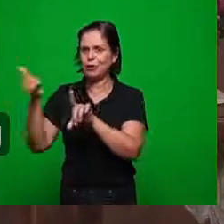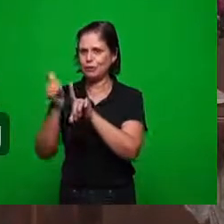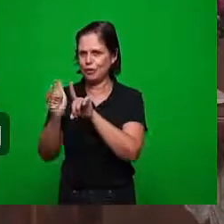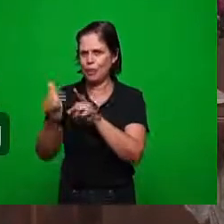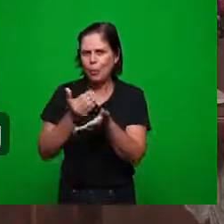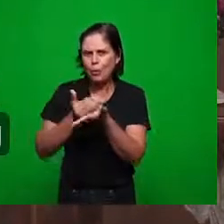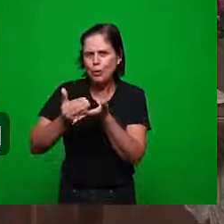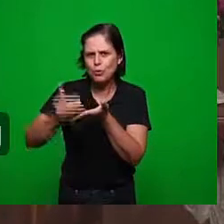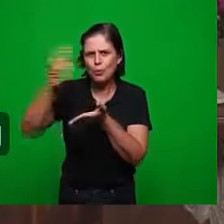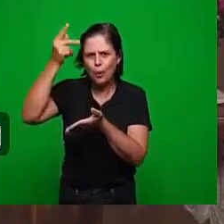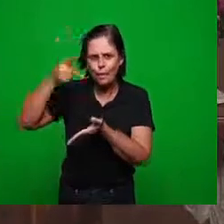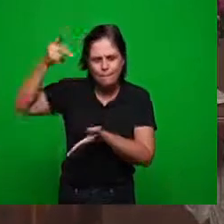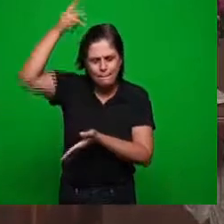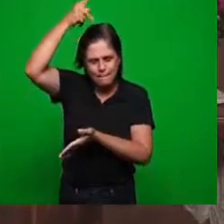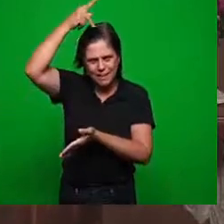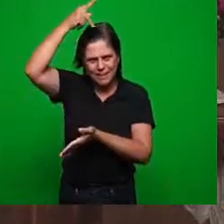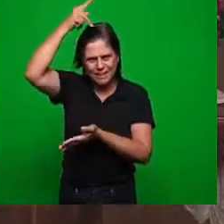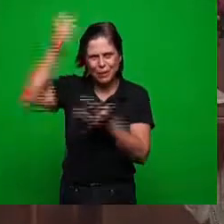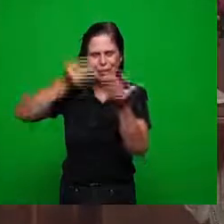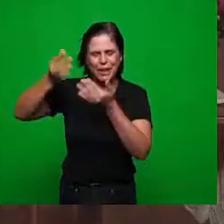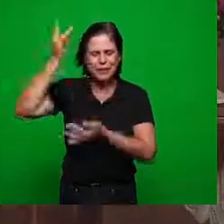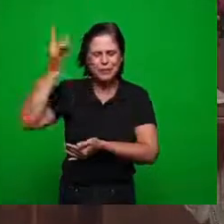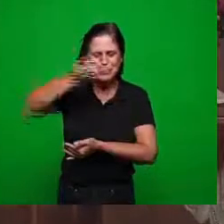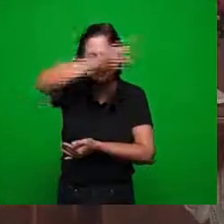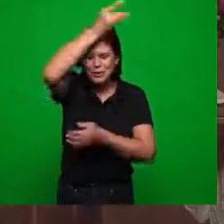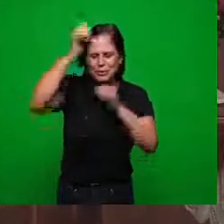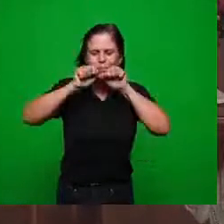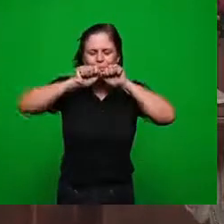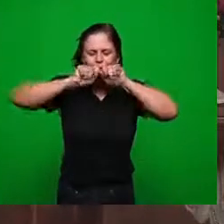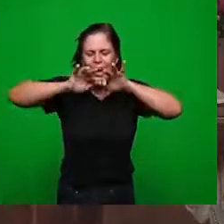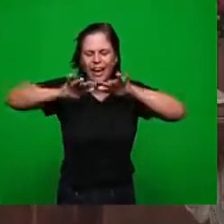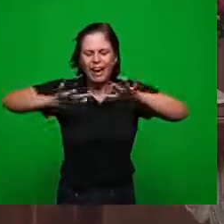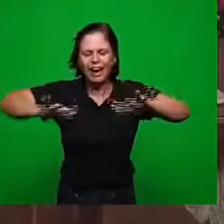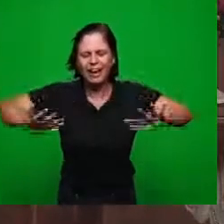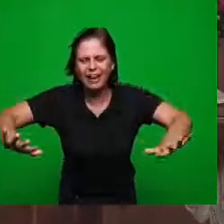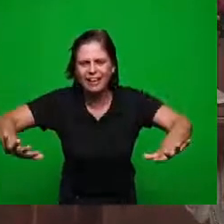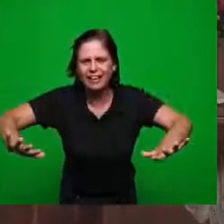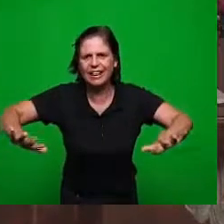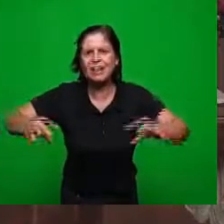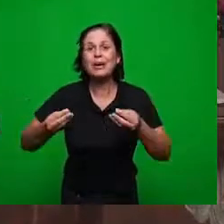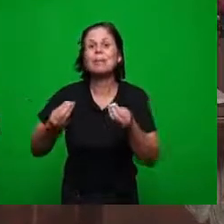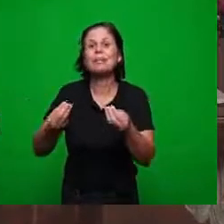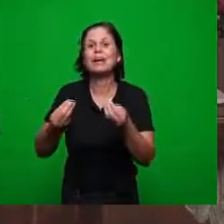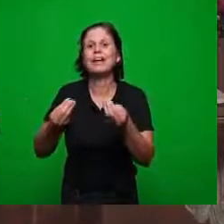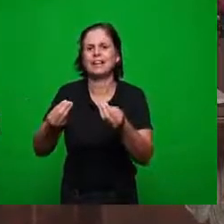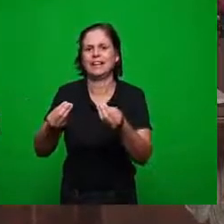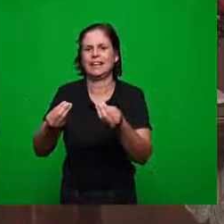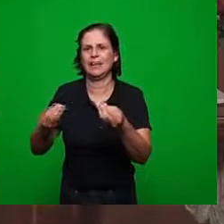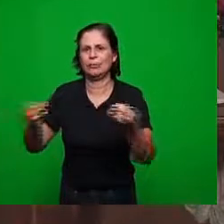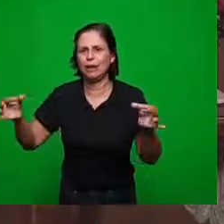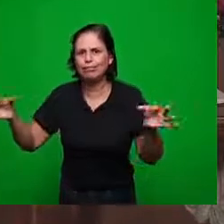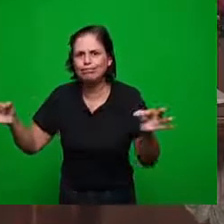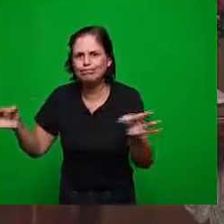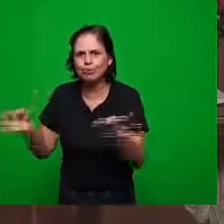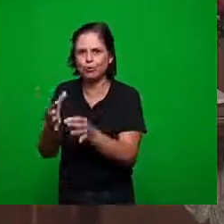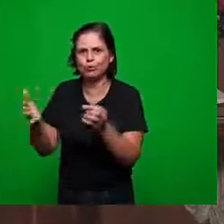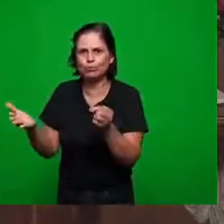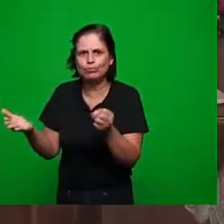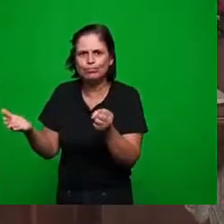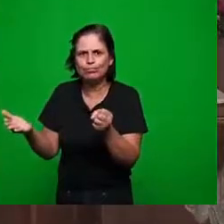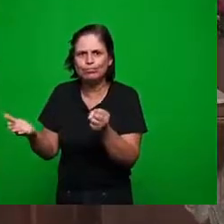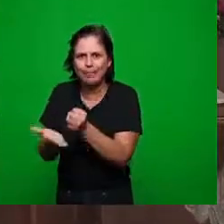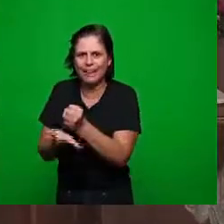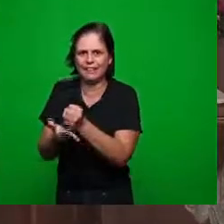Pentecostes que foi a descida do Espírito Santo para formalizar para formalizar